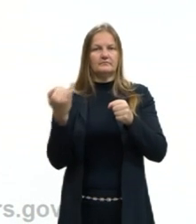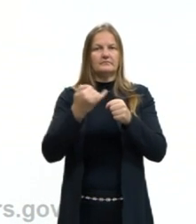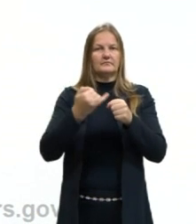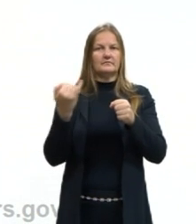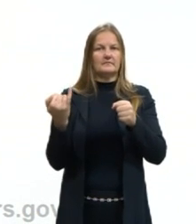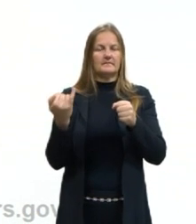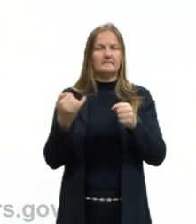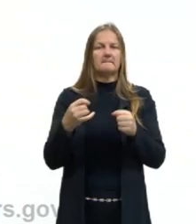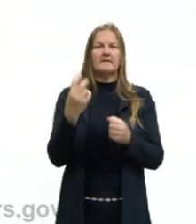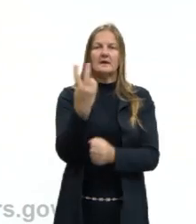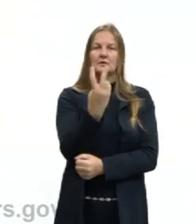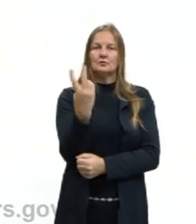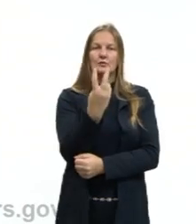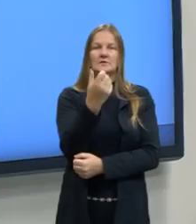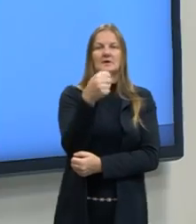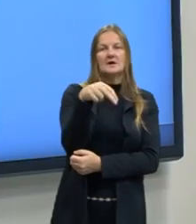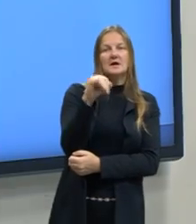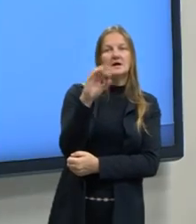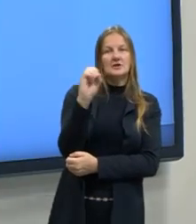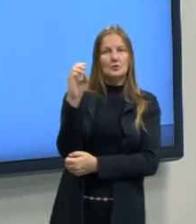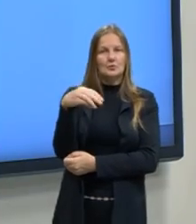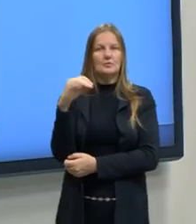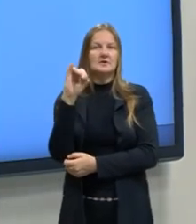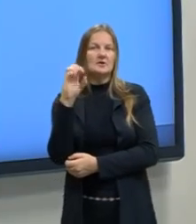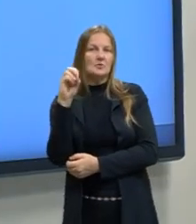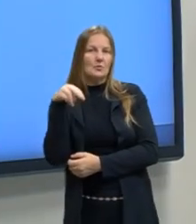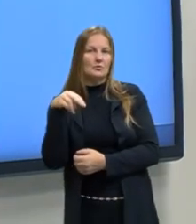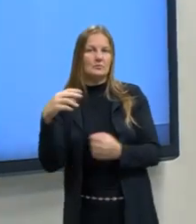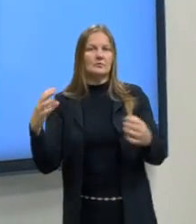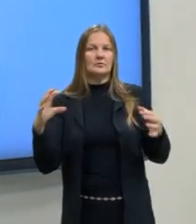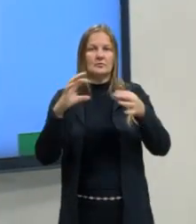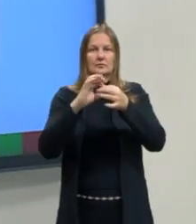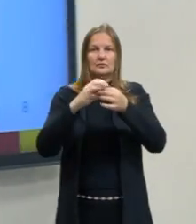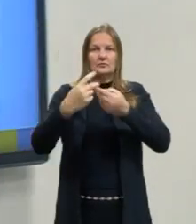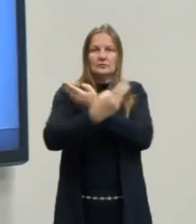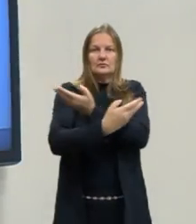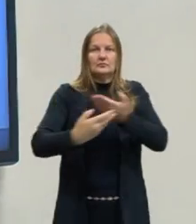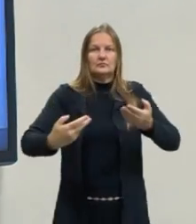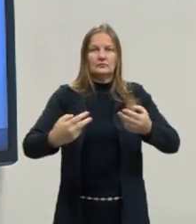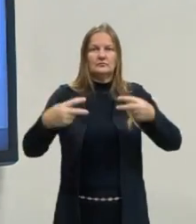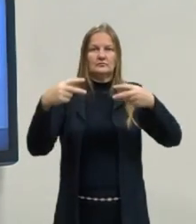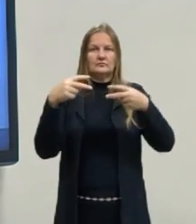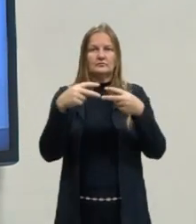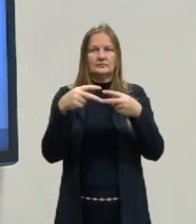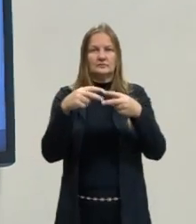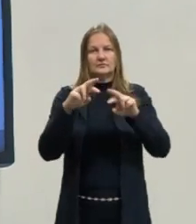dois íons. Um cátion e um ânion. E formando a ligação iônica. Um composto iônico.